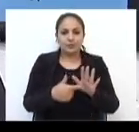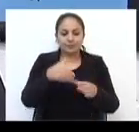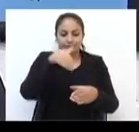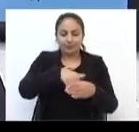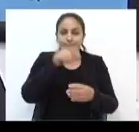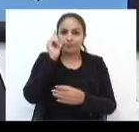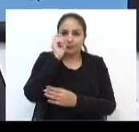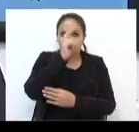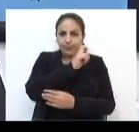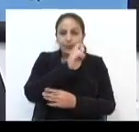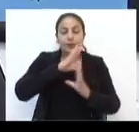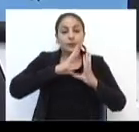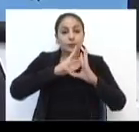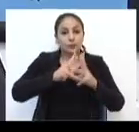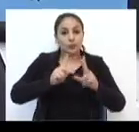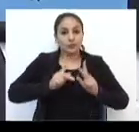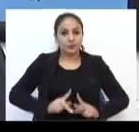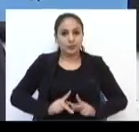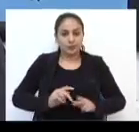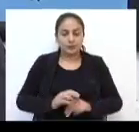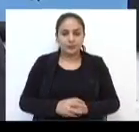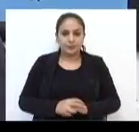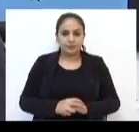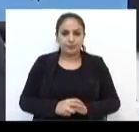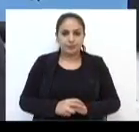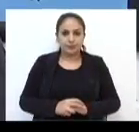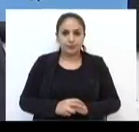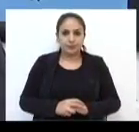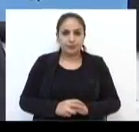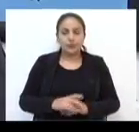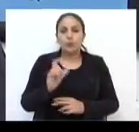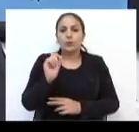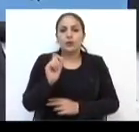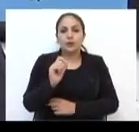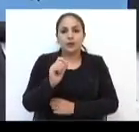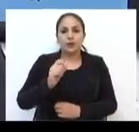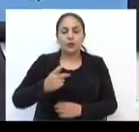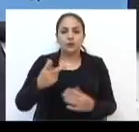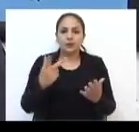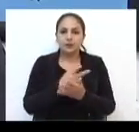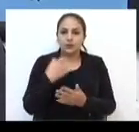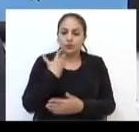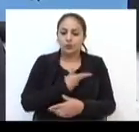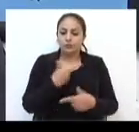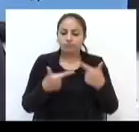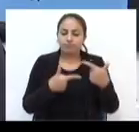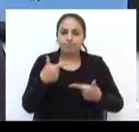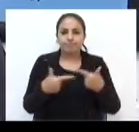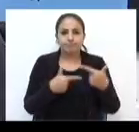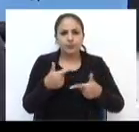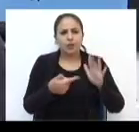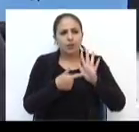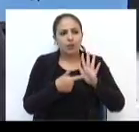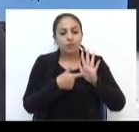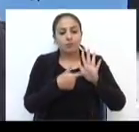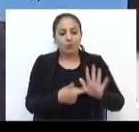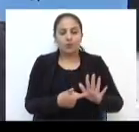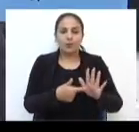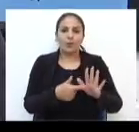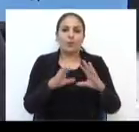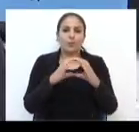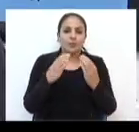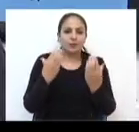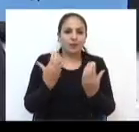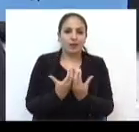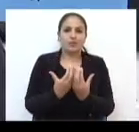bastante difícil para todos. E o que fica é que nós temos um trabalho que aparece para a comunidade,